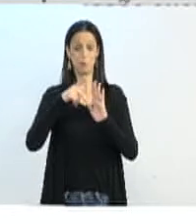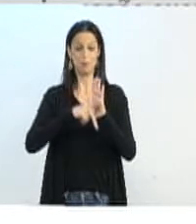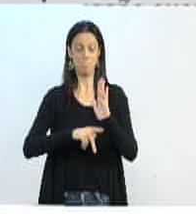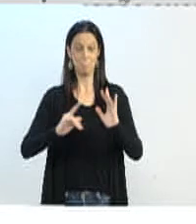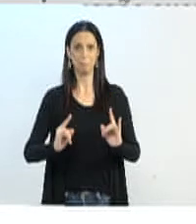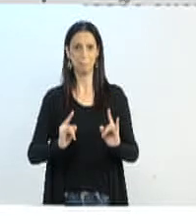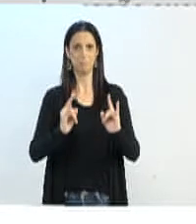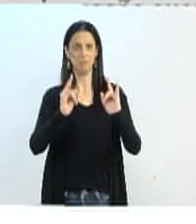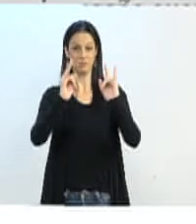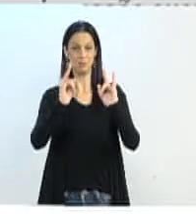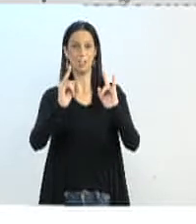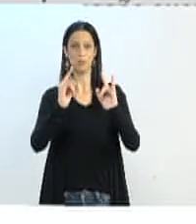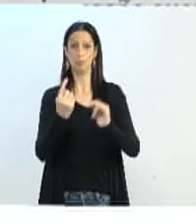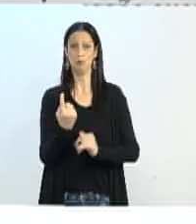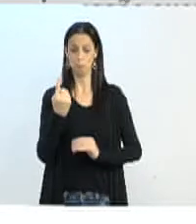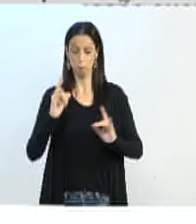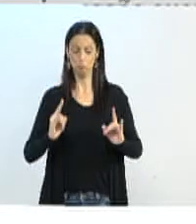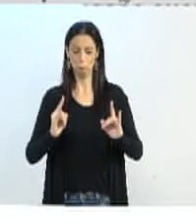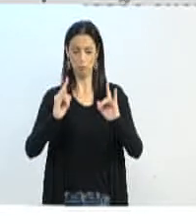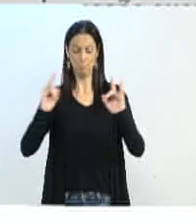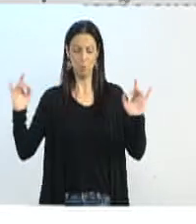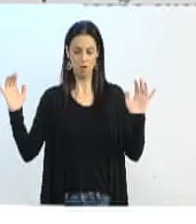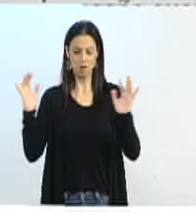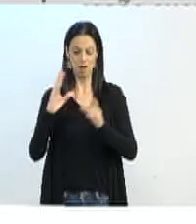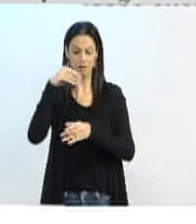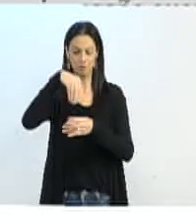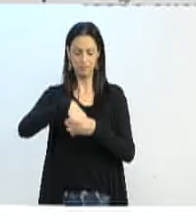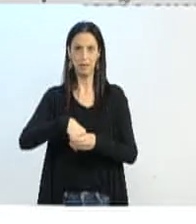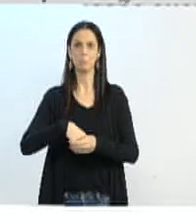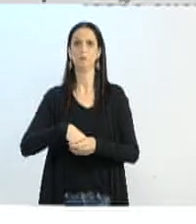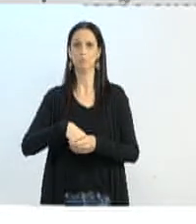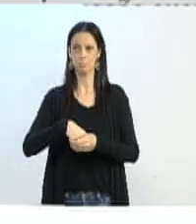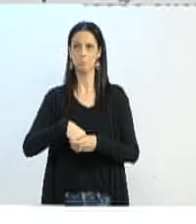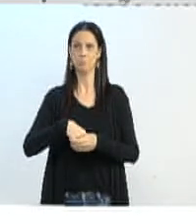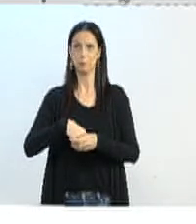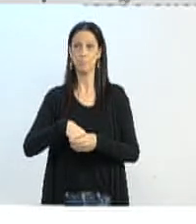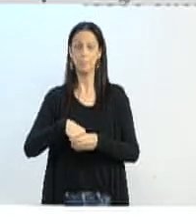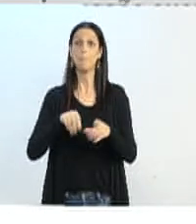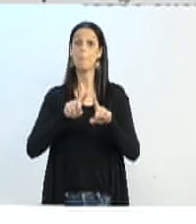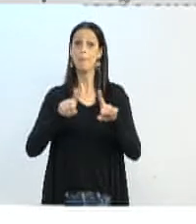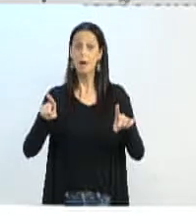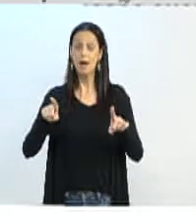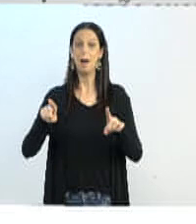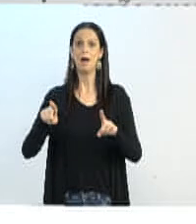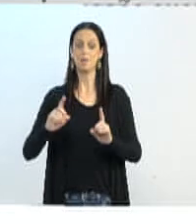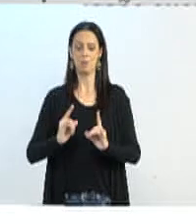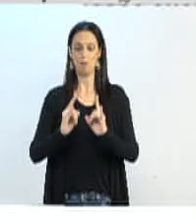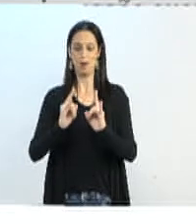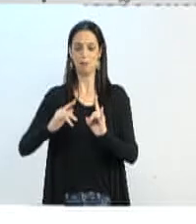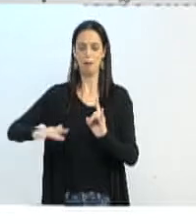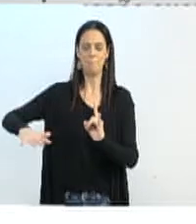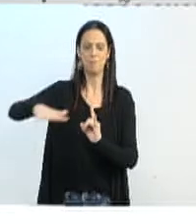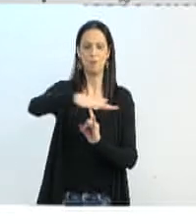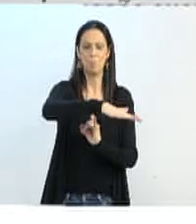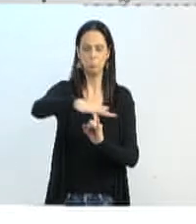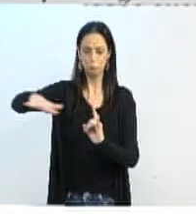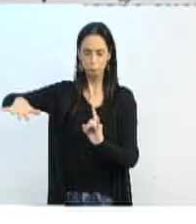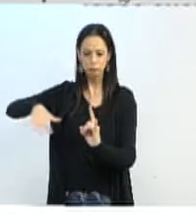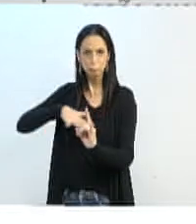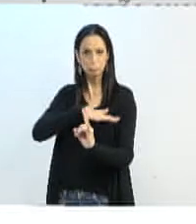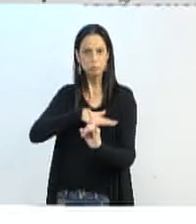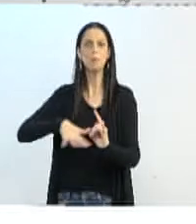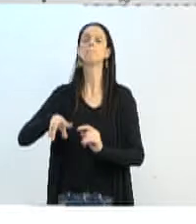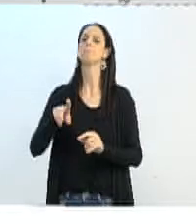focal, onde as coisas normalmente acontecerão no dia a dia. Mas, no entorno do centro de inovação, nós vamos